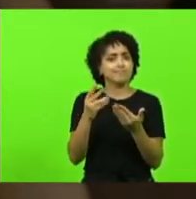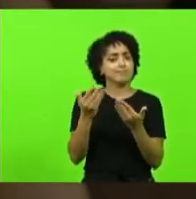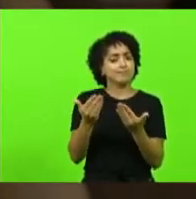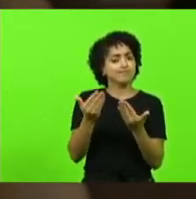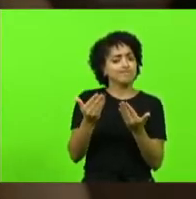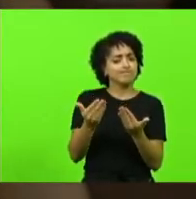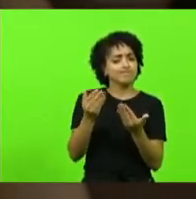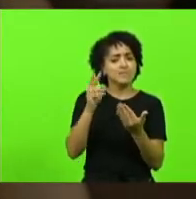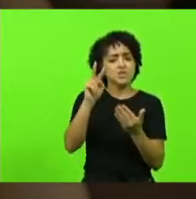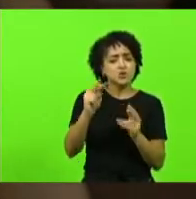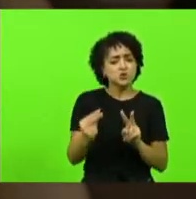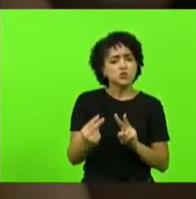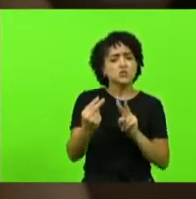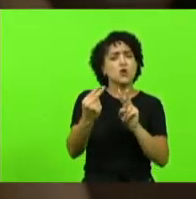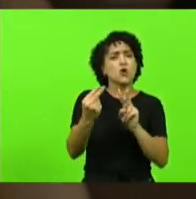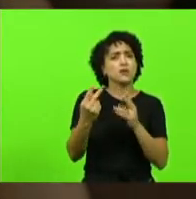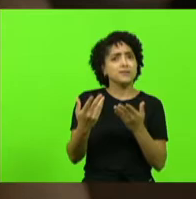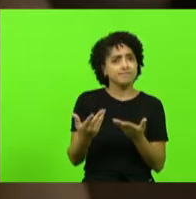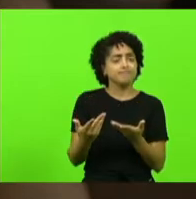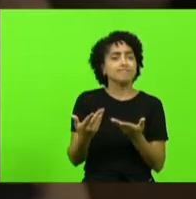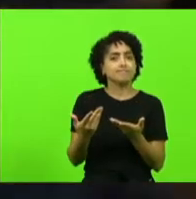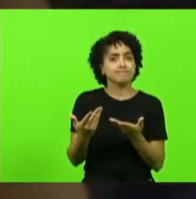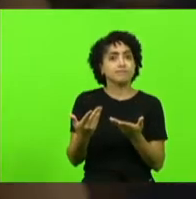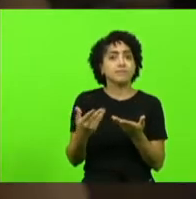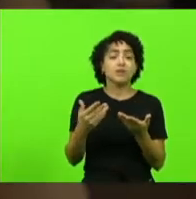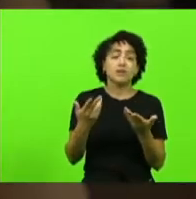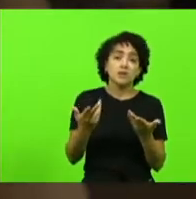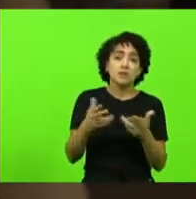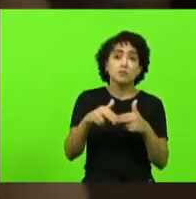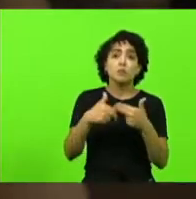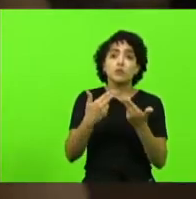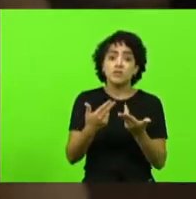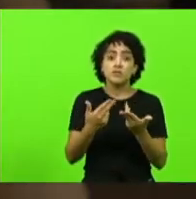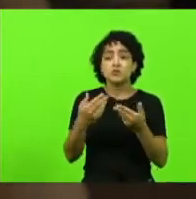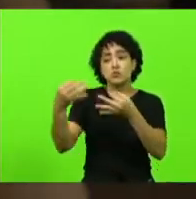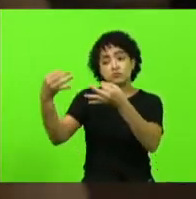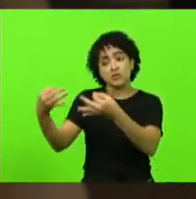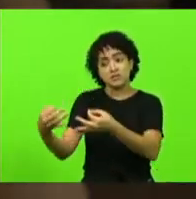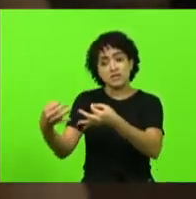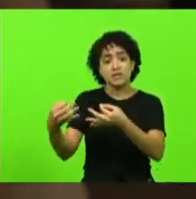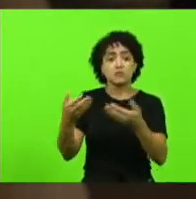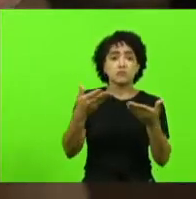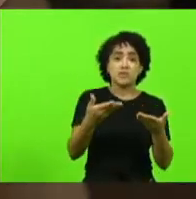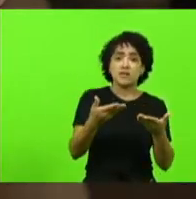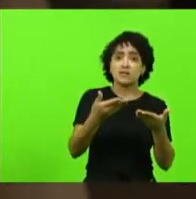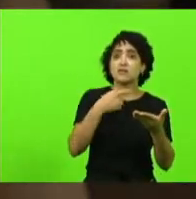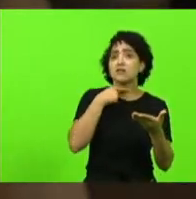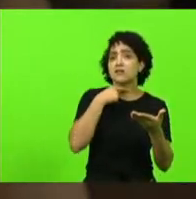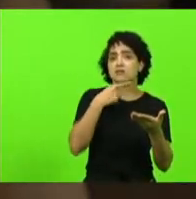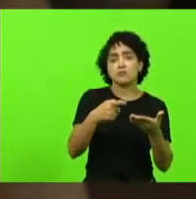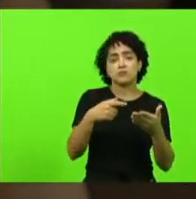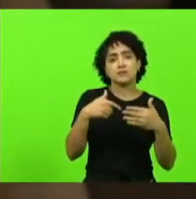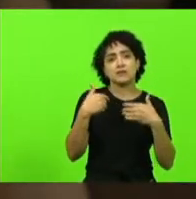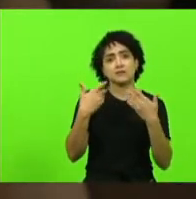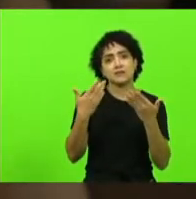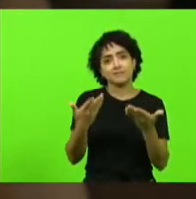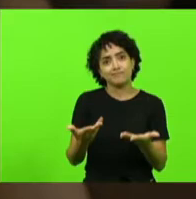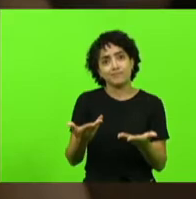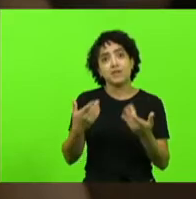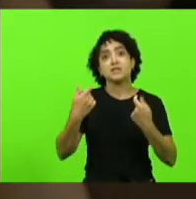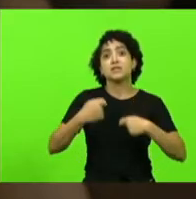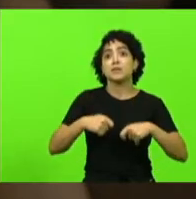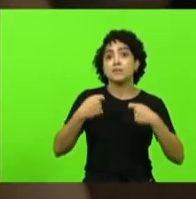aqui se olha com desconfiança por isso que um funciona e o outro não funciona nós precisamos